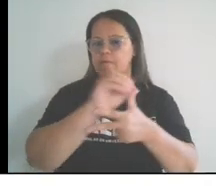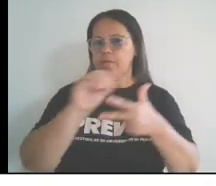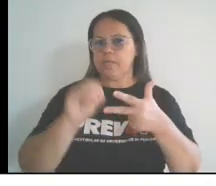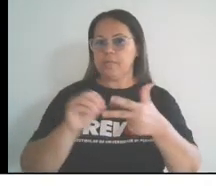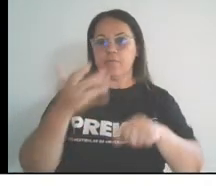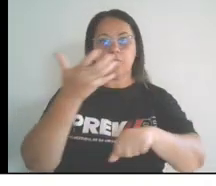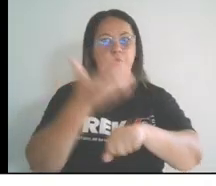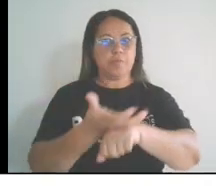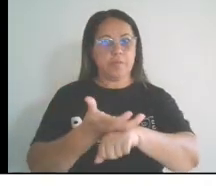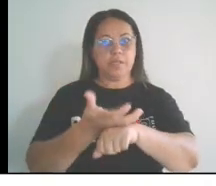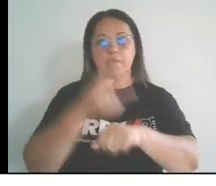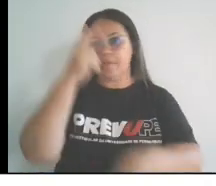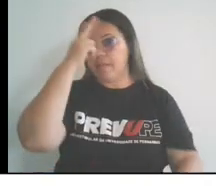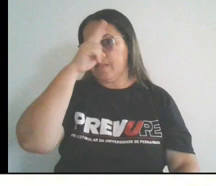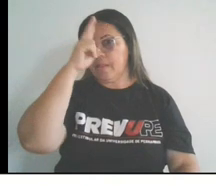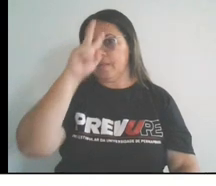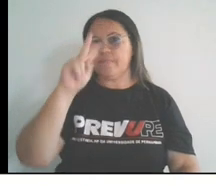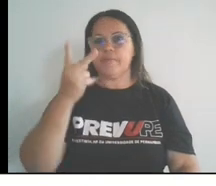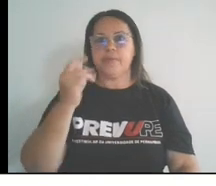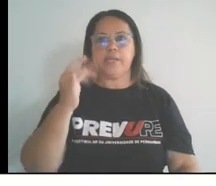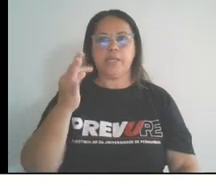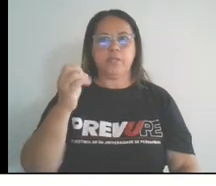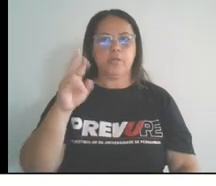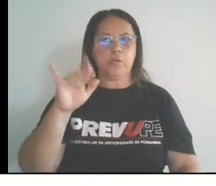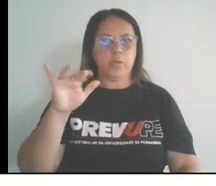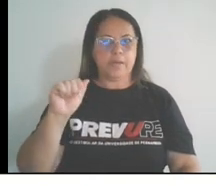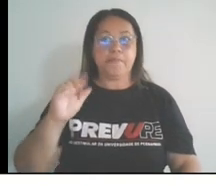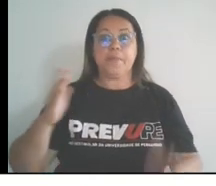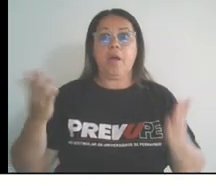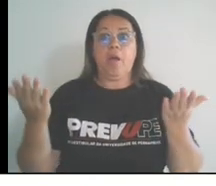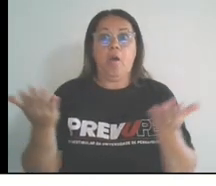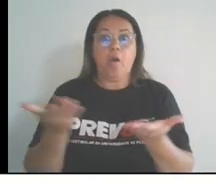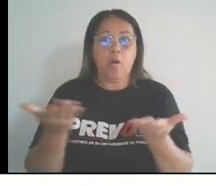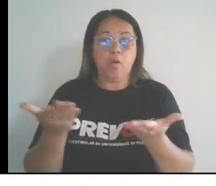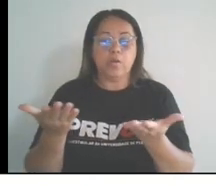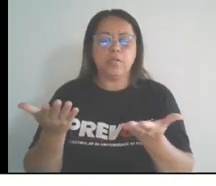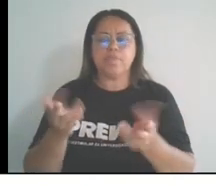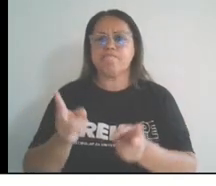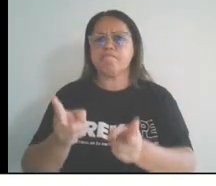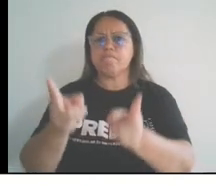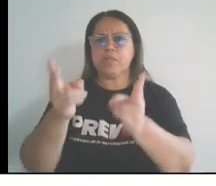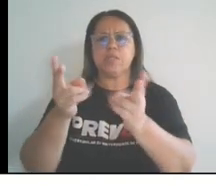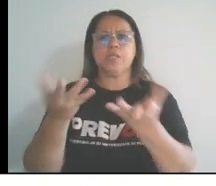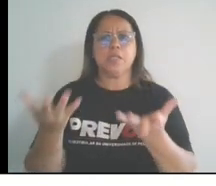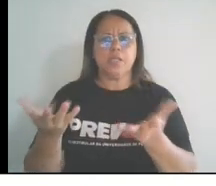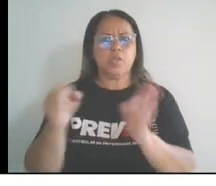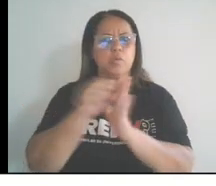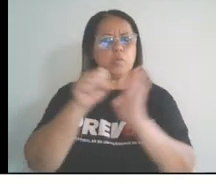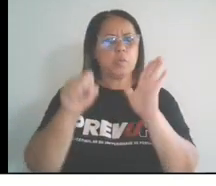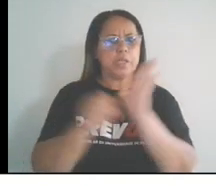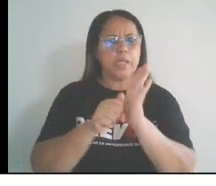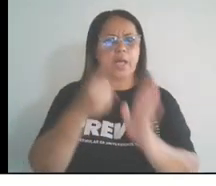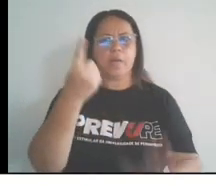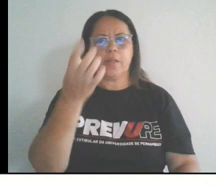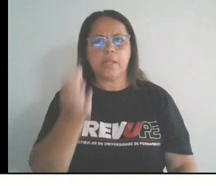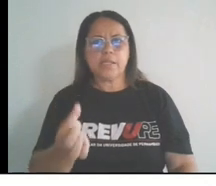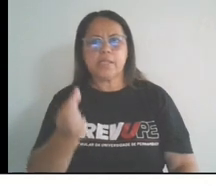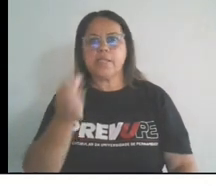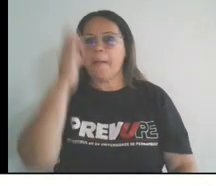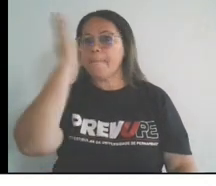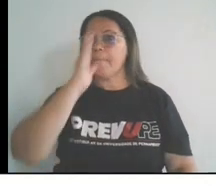curricular História. Hoje, ainda continuando com o século XVI, Brasil, Colônia,